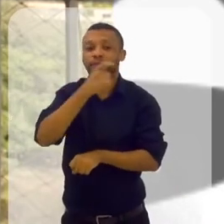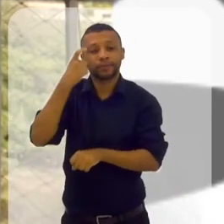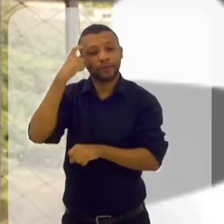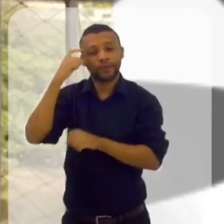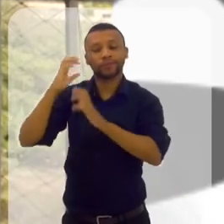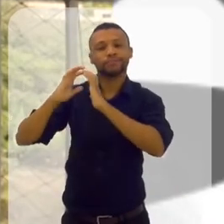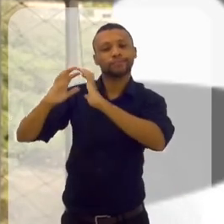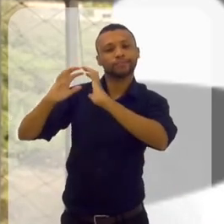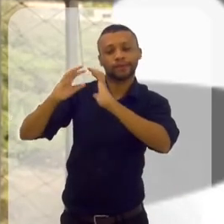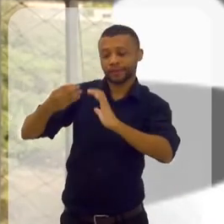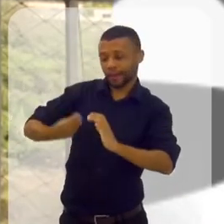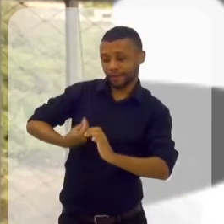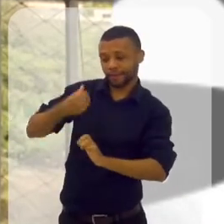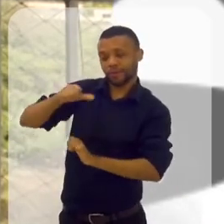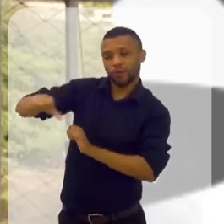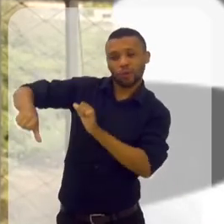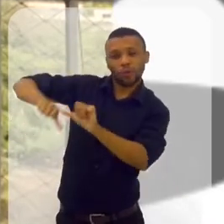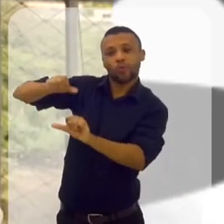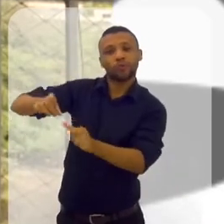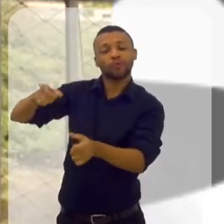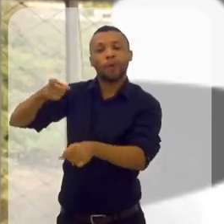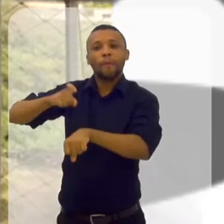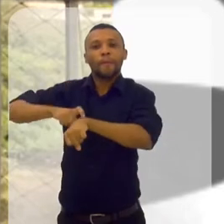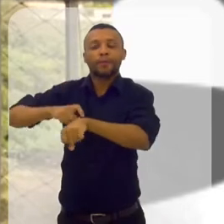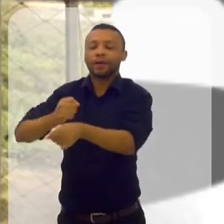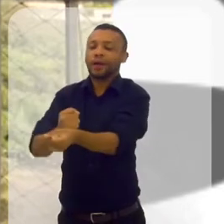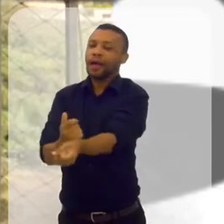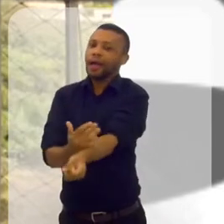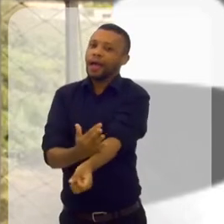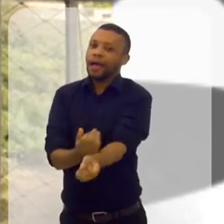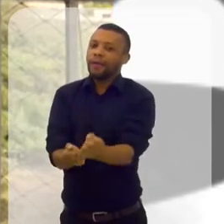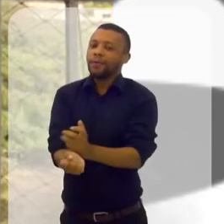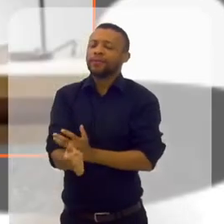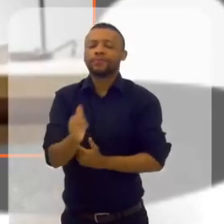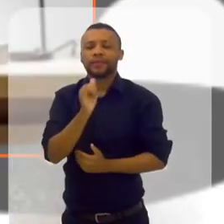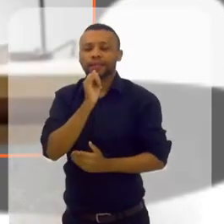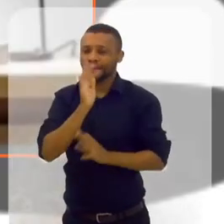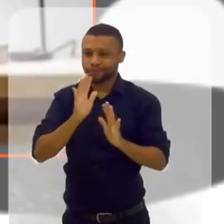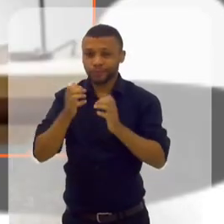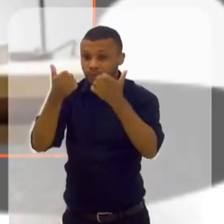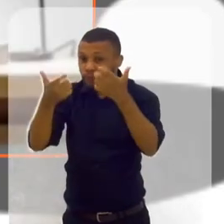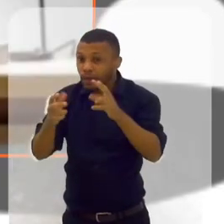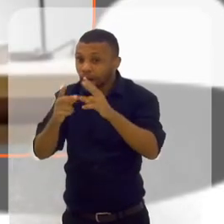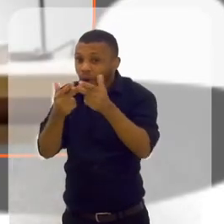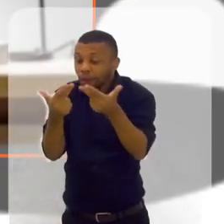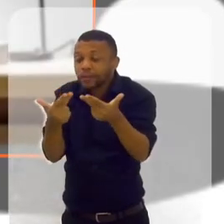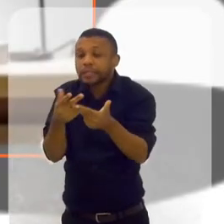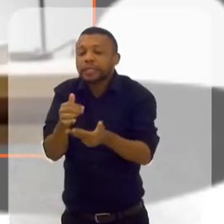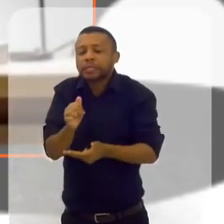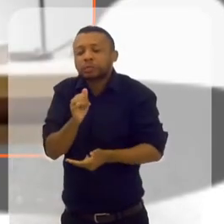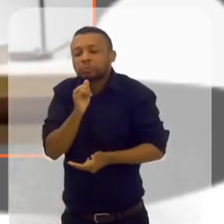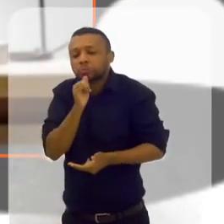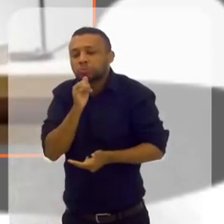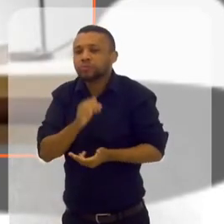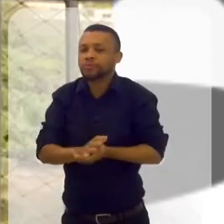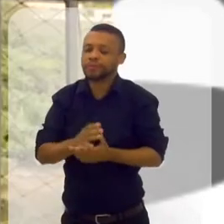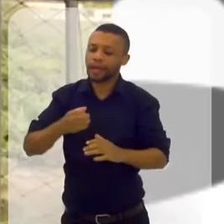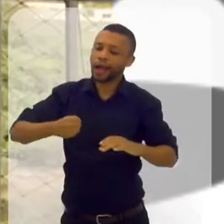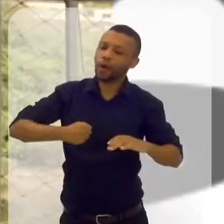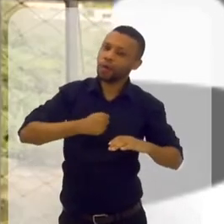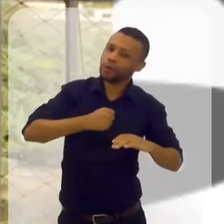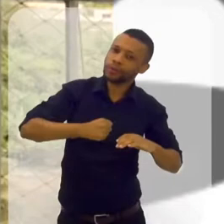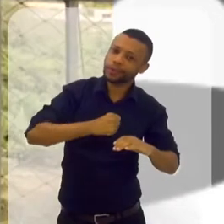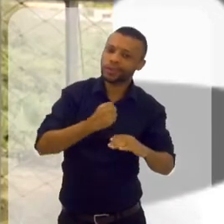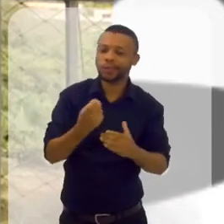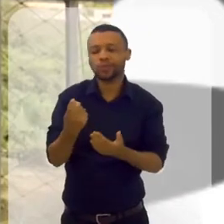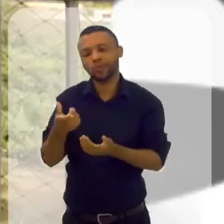mente você está revivendo. Então, vamos supor que foi um momento emocionante. Vamos falar de uma coisa triste. Você está ali cozinhando ou lavando a